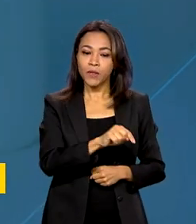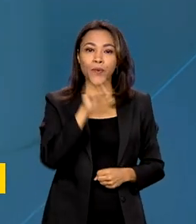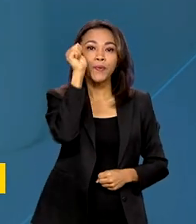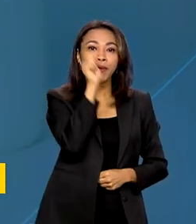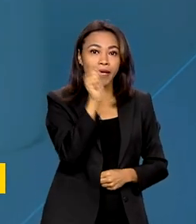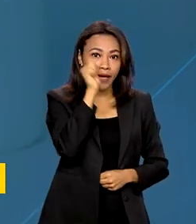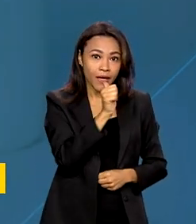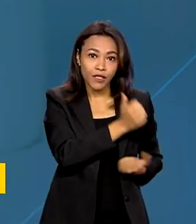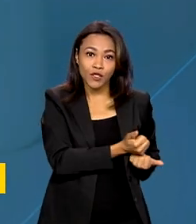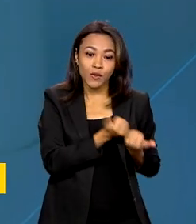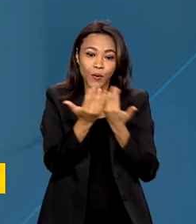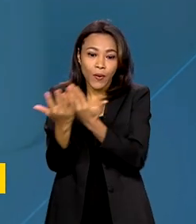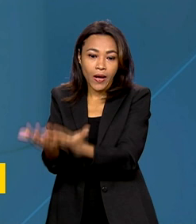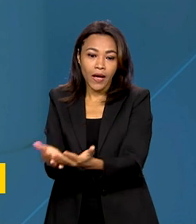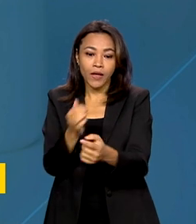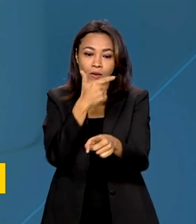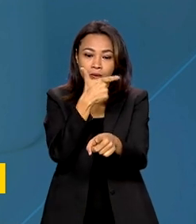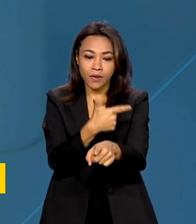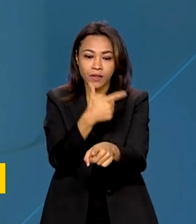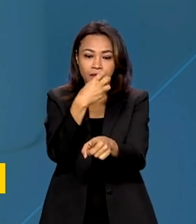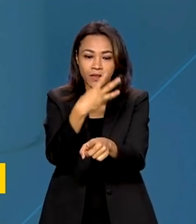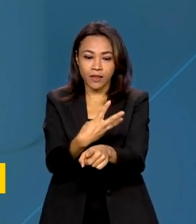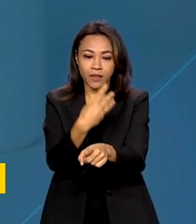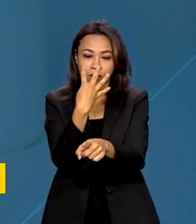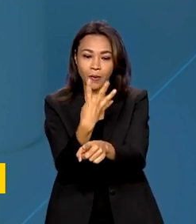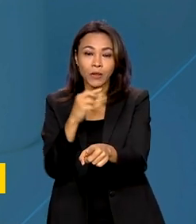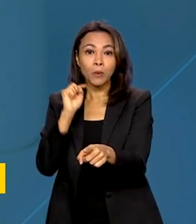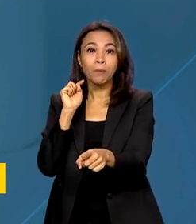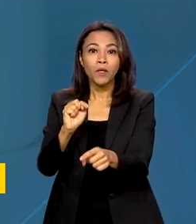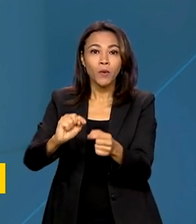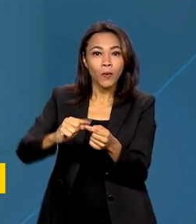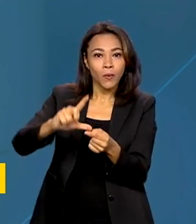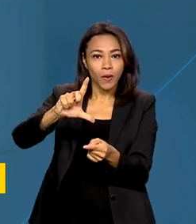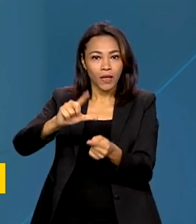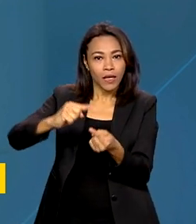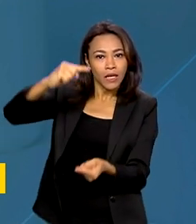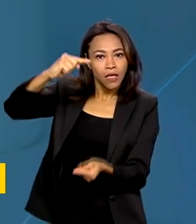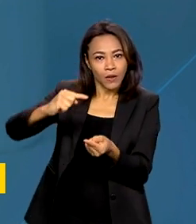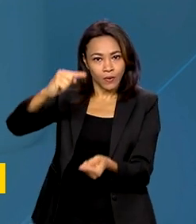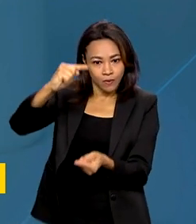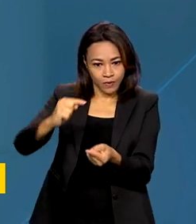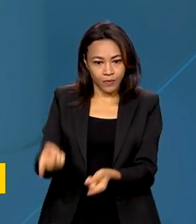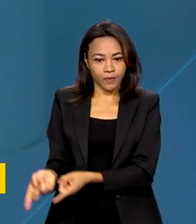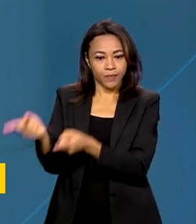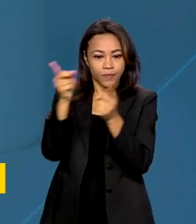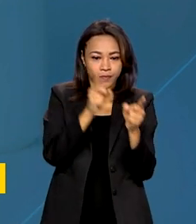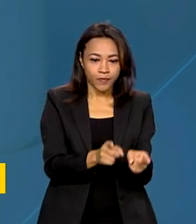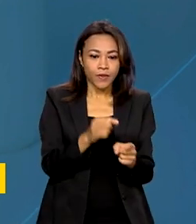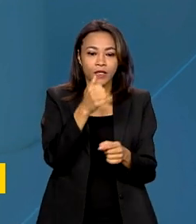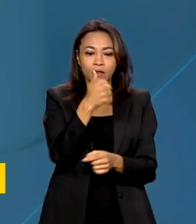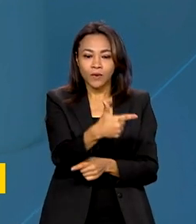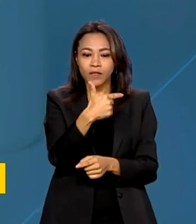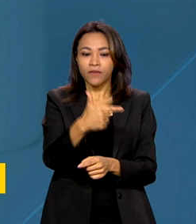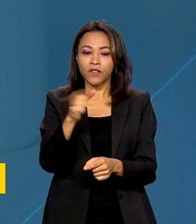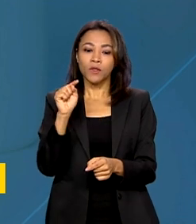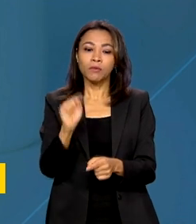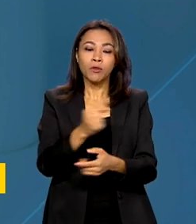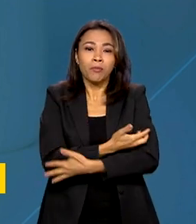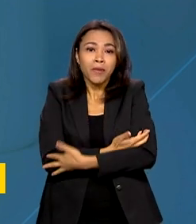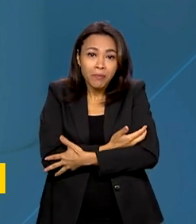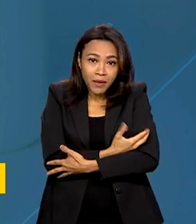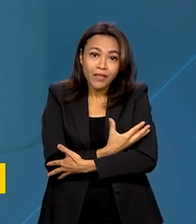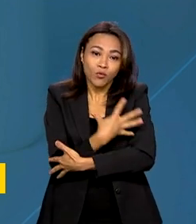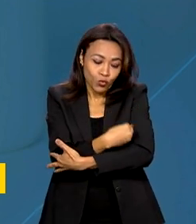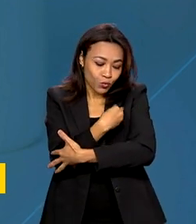234 mil litros de leite e 222 mil recém-nascidos foram alimentados.